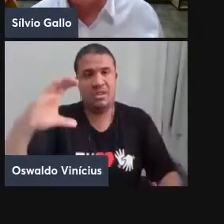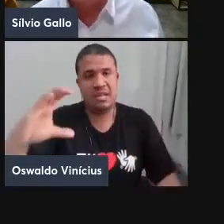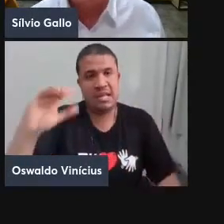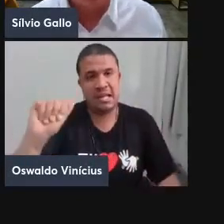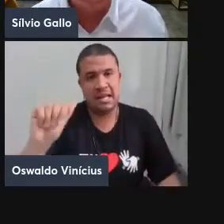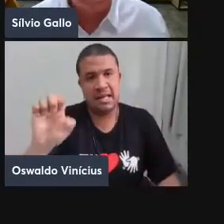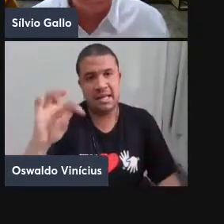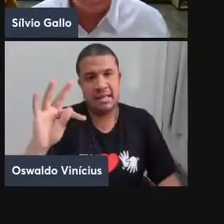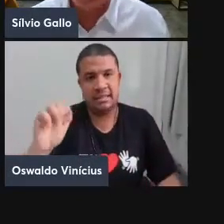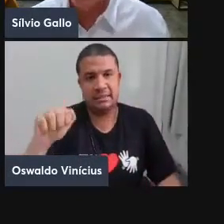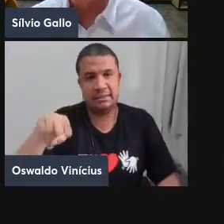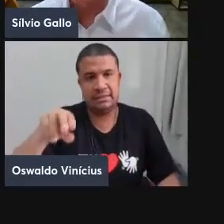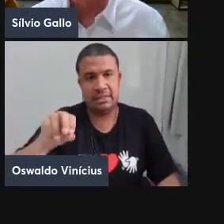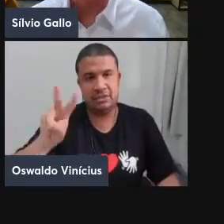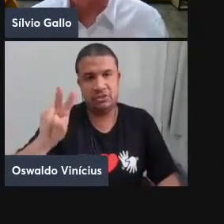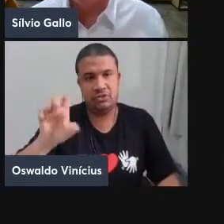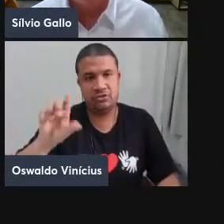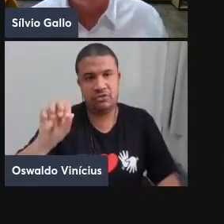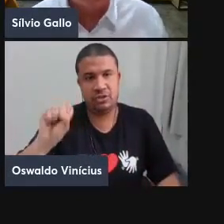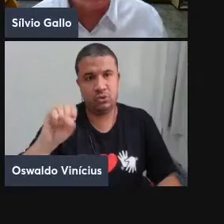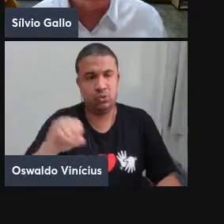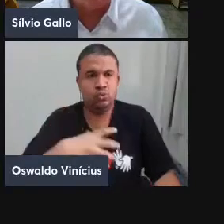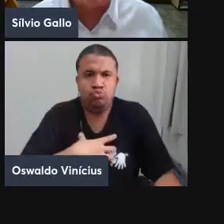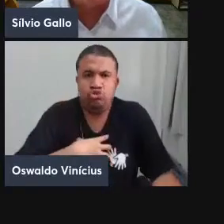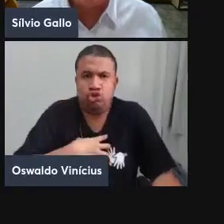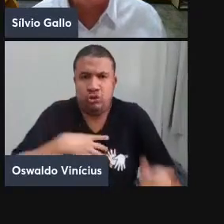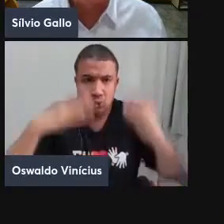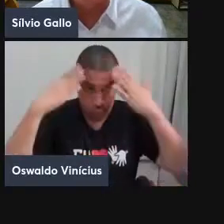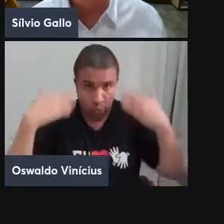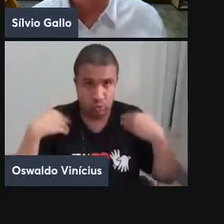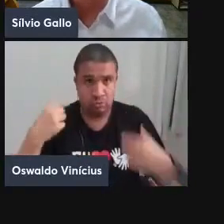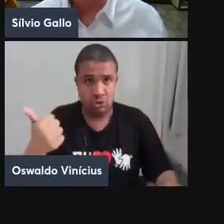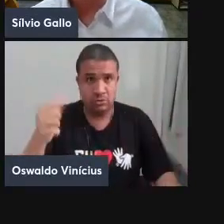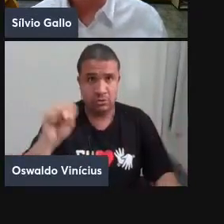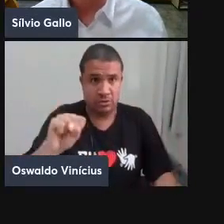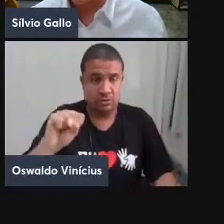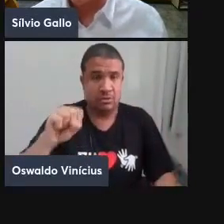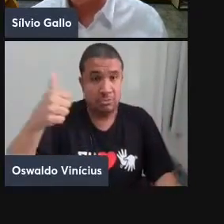essa canção do Caetano intitulada Jeito de Corpo, que é de 1981.